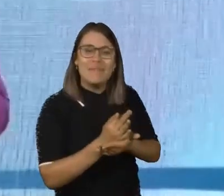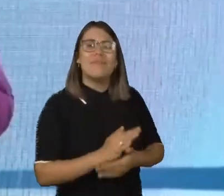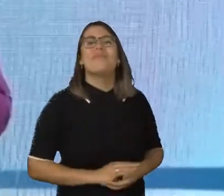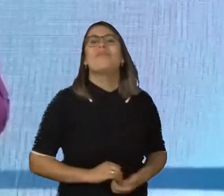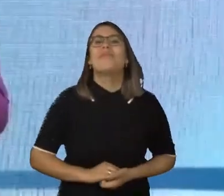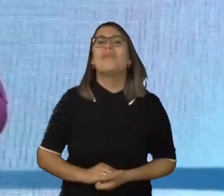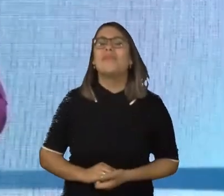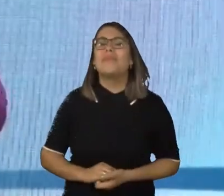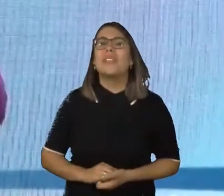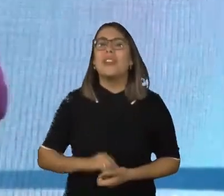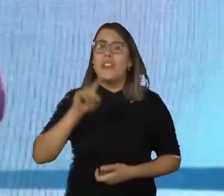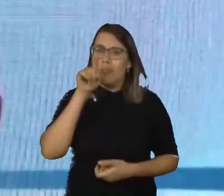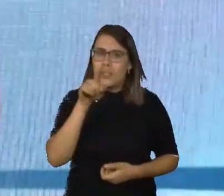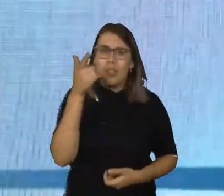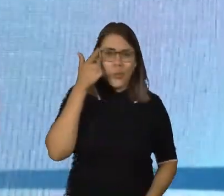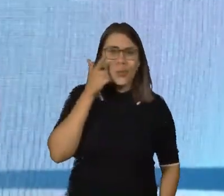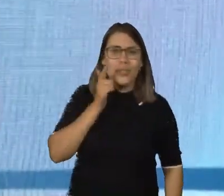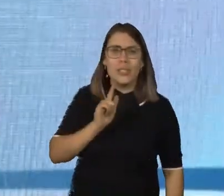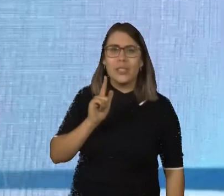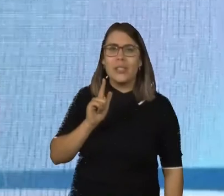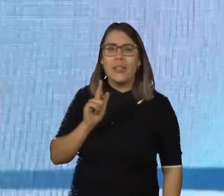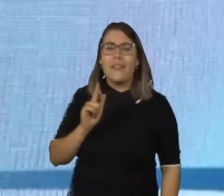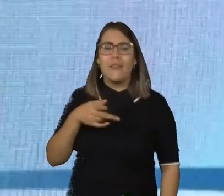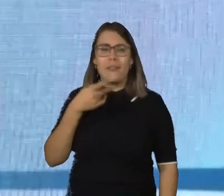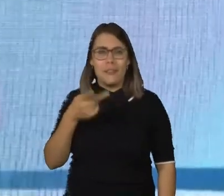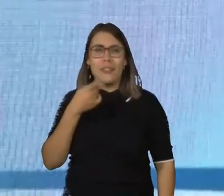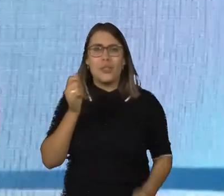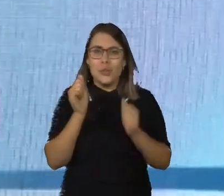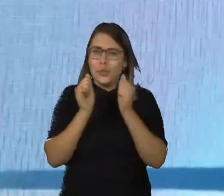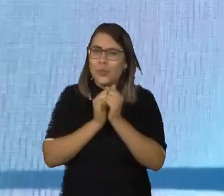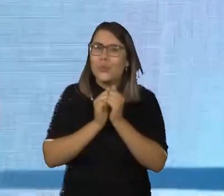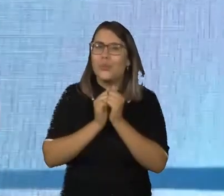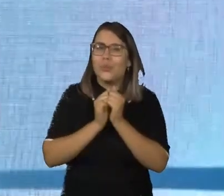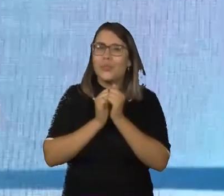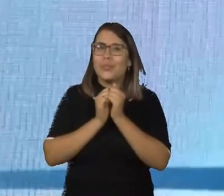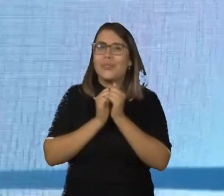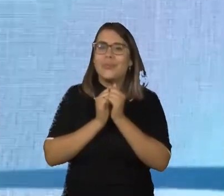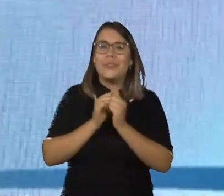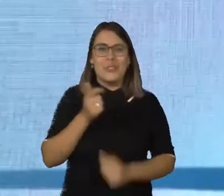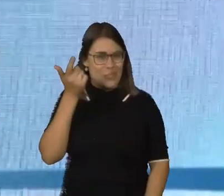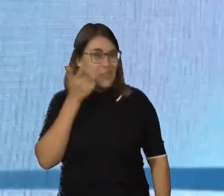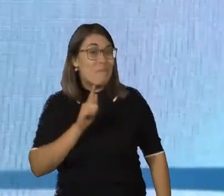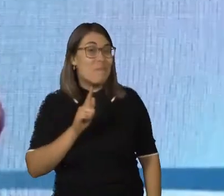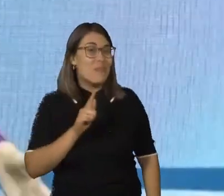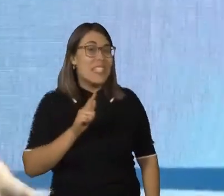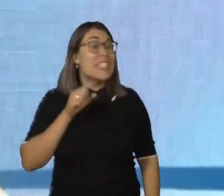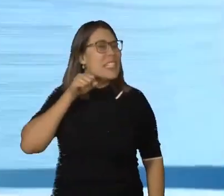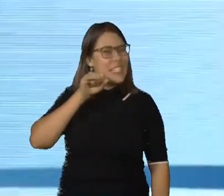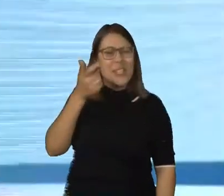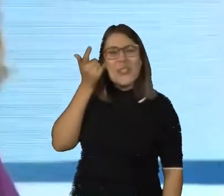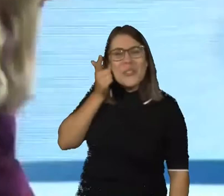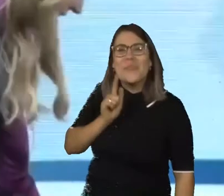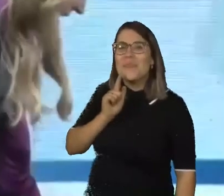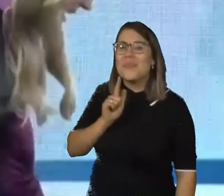Eu quero saber o seguinte, vocês conseguiram fazer a intenção do dia e do outro lado? Será, Alex Duarte, que eles conseguiram fazer? Se conseguiu